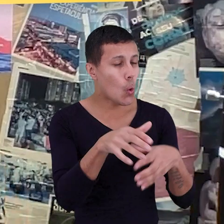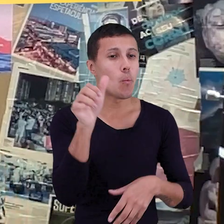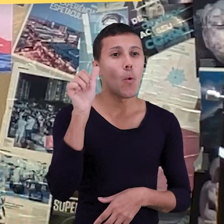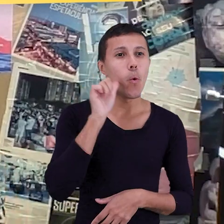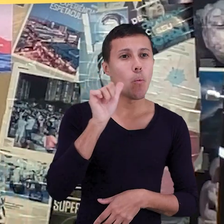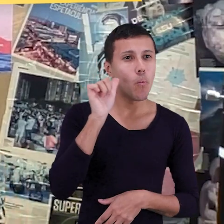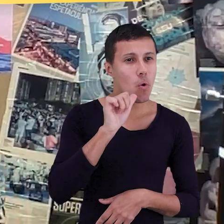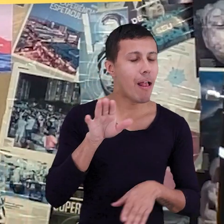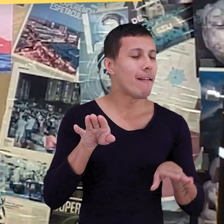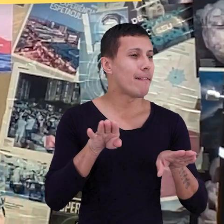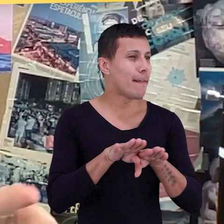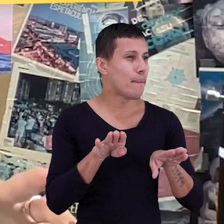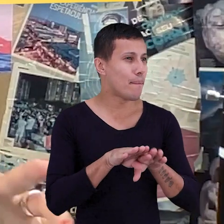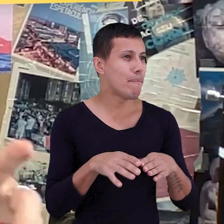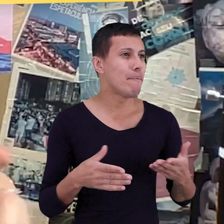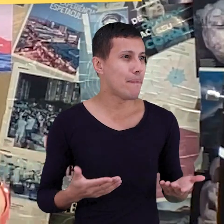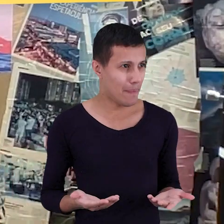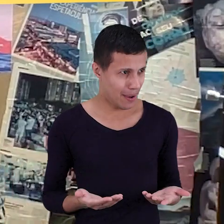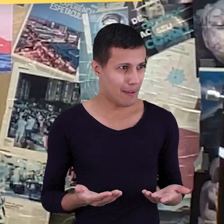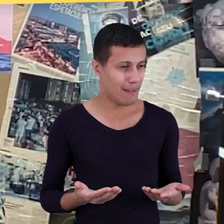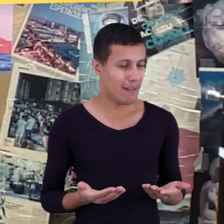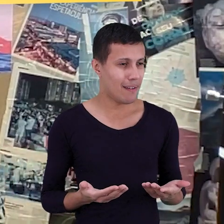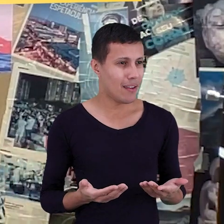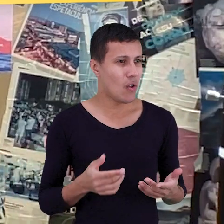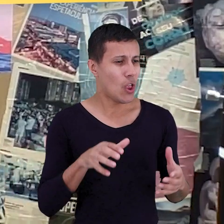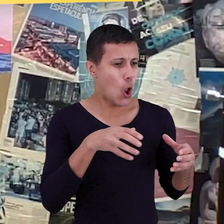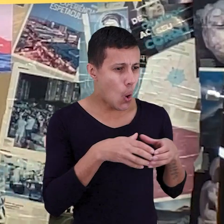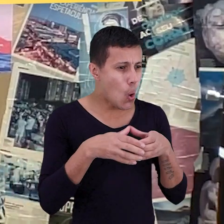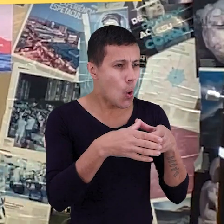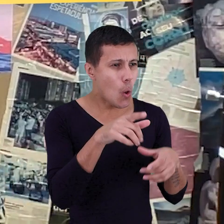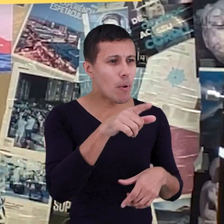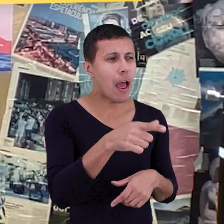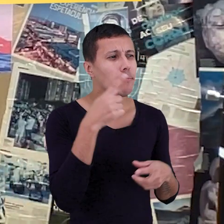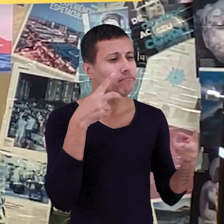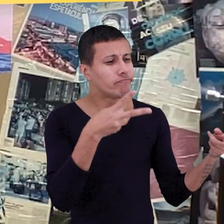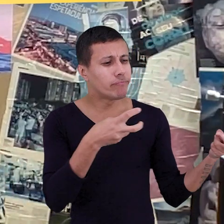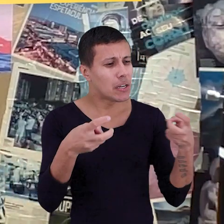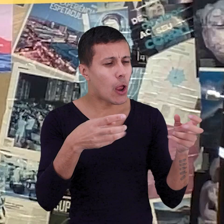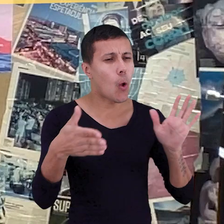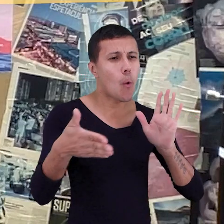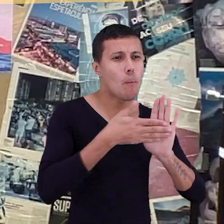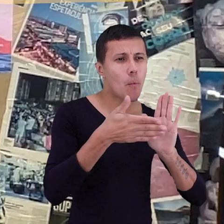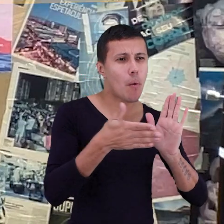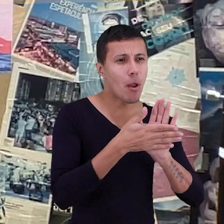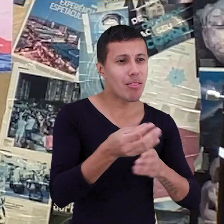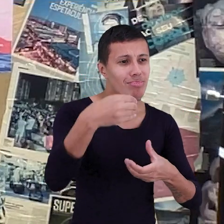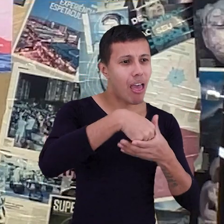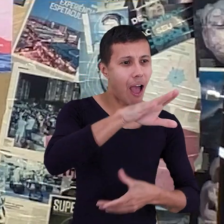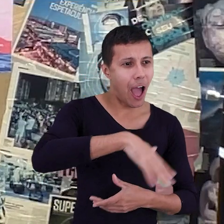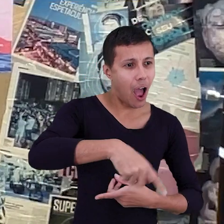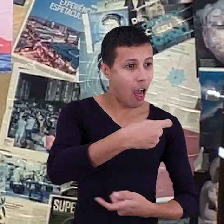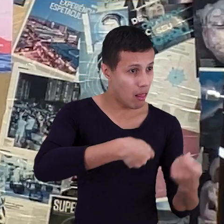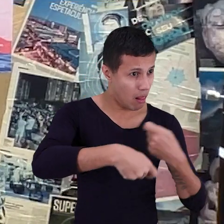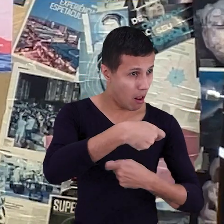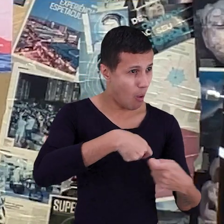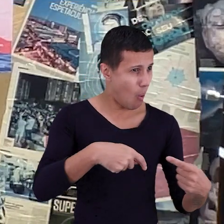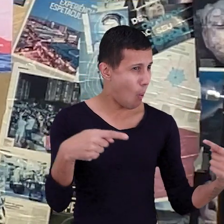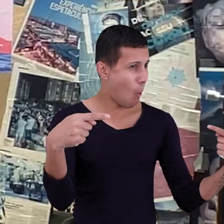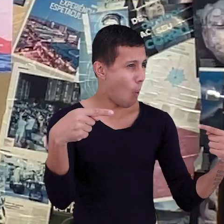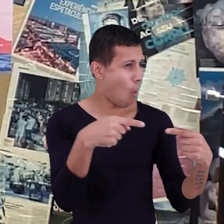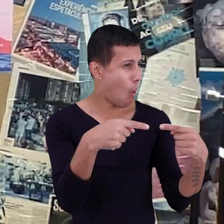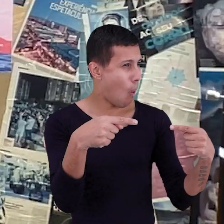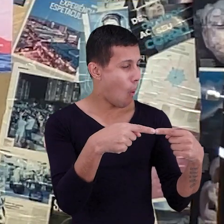mulheres empreendedoras. Você acha que esse olhar com propósito para os negócios tem a ver com